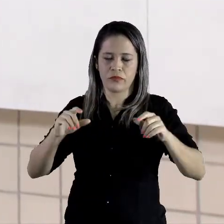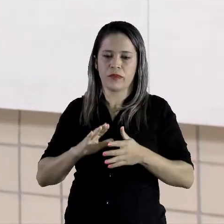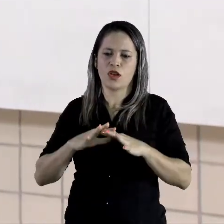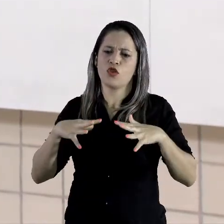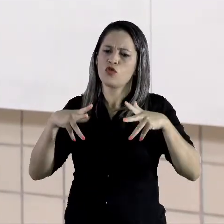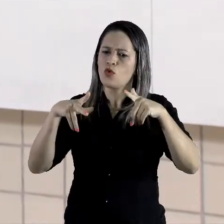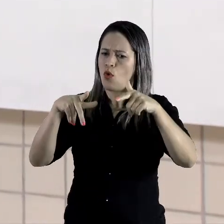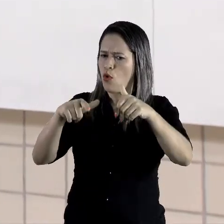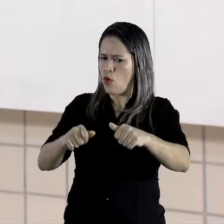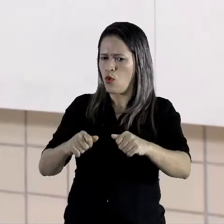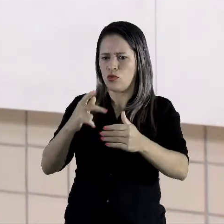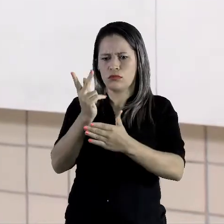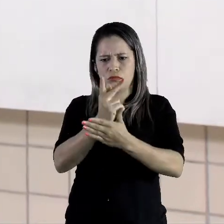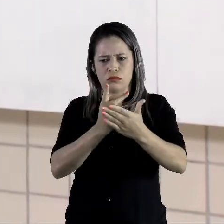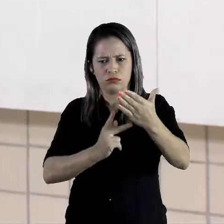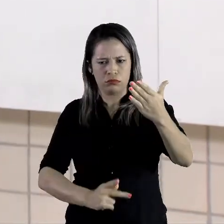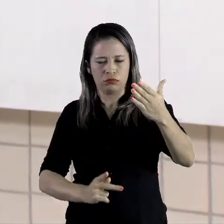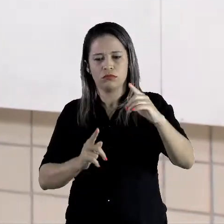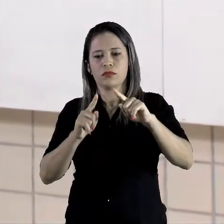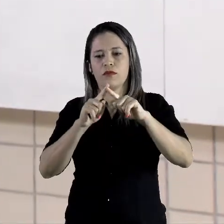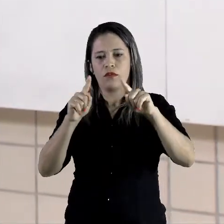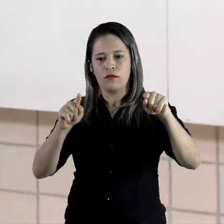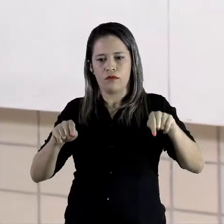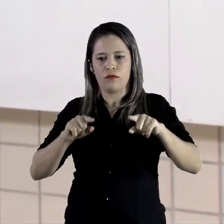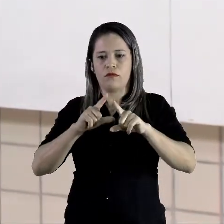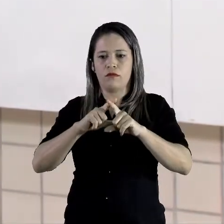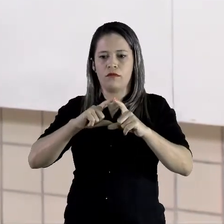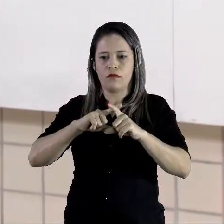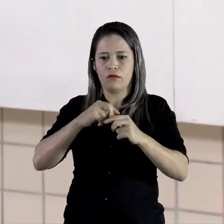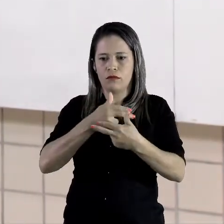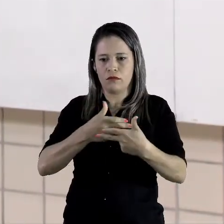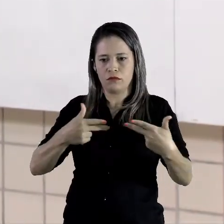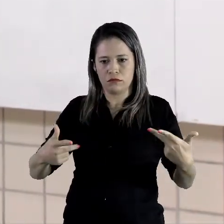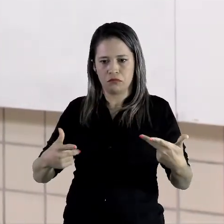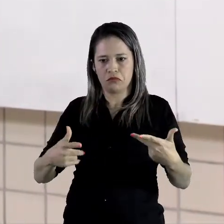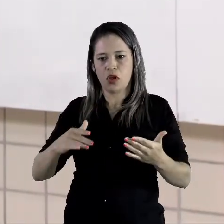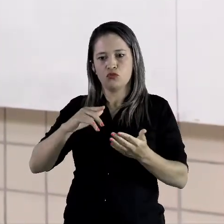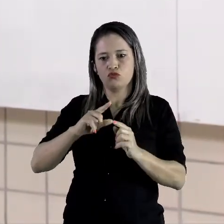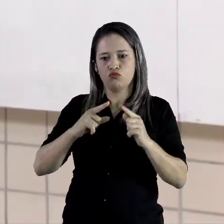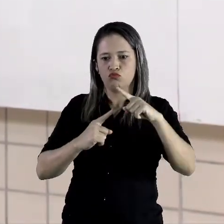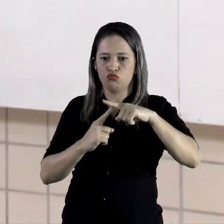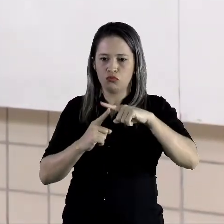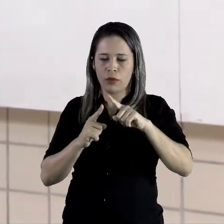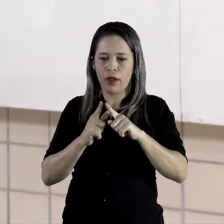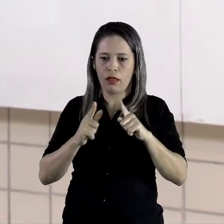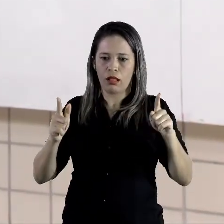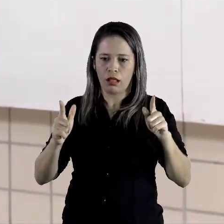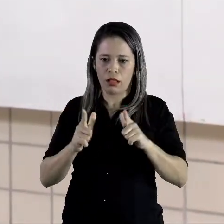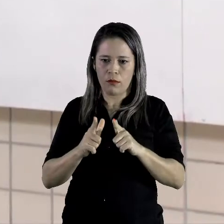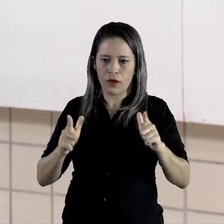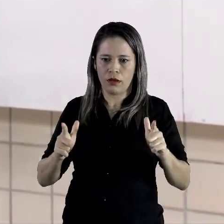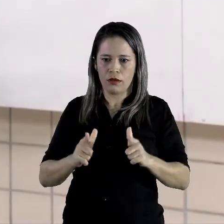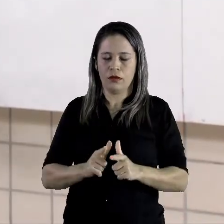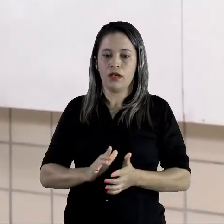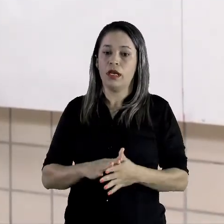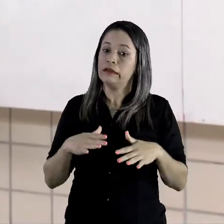formas geométricas, feitas com linhas de vários tipos e tamanhos. Tá? Então,